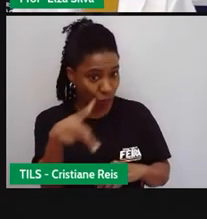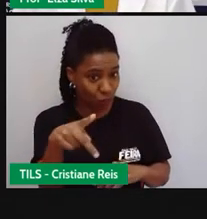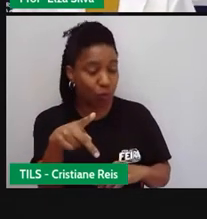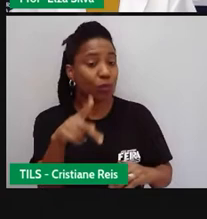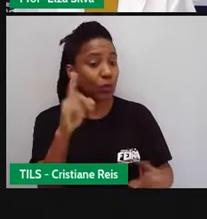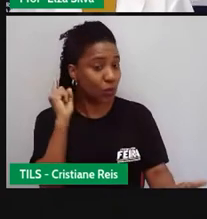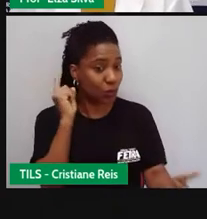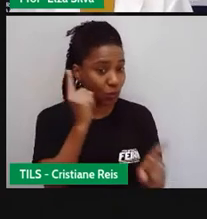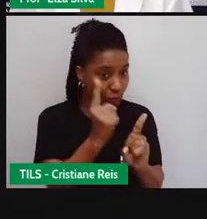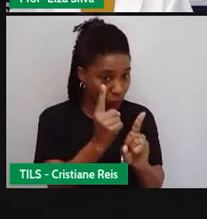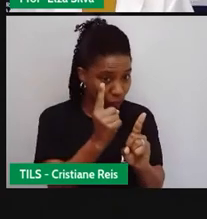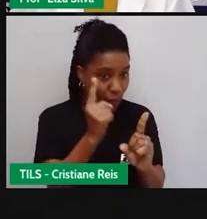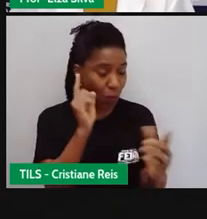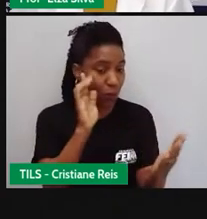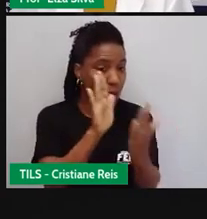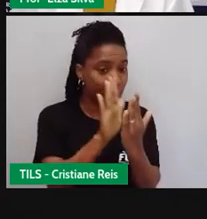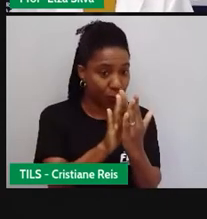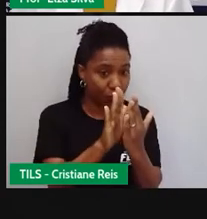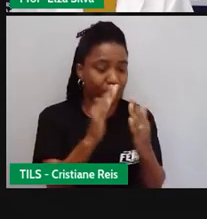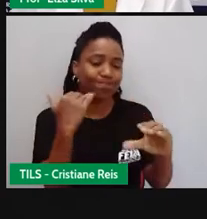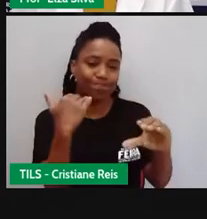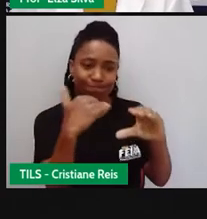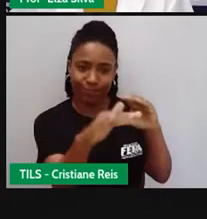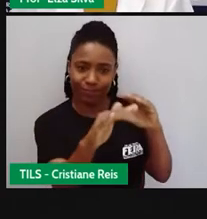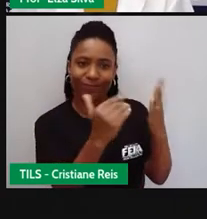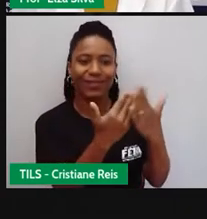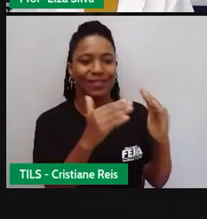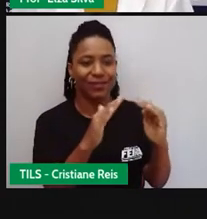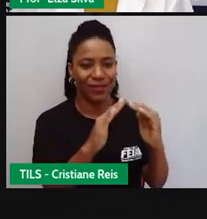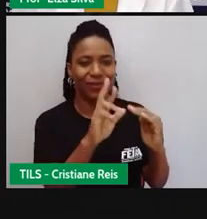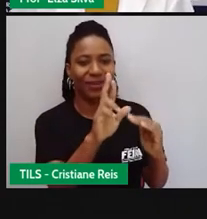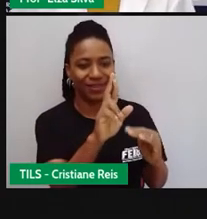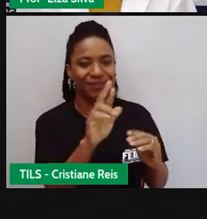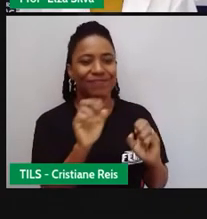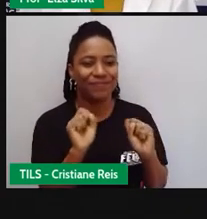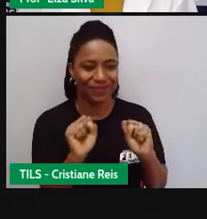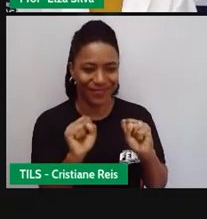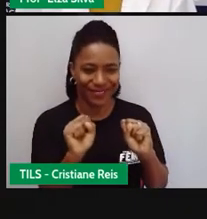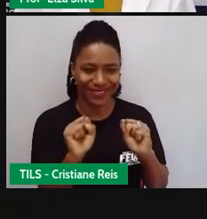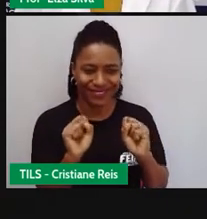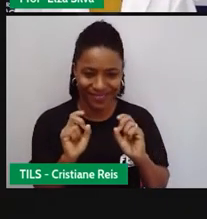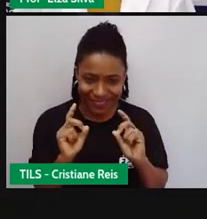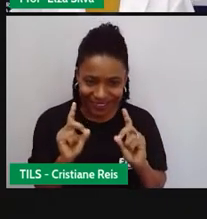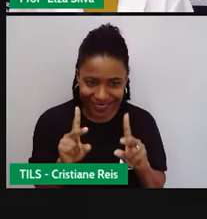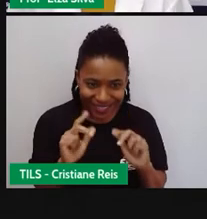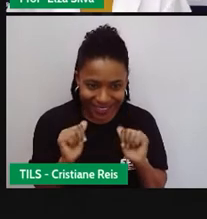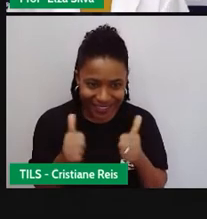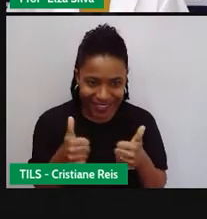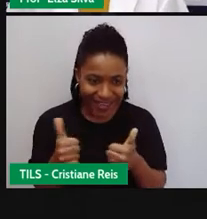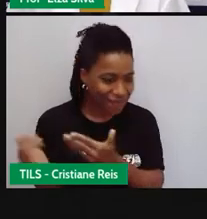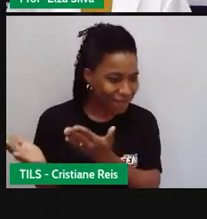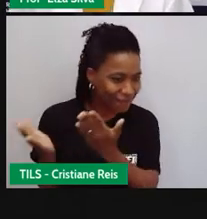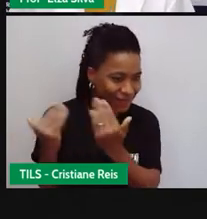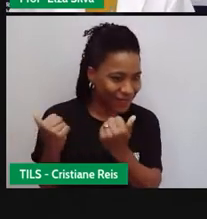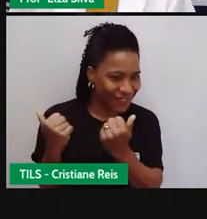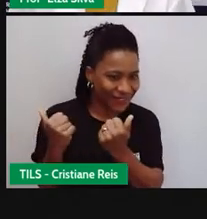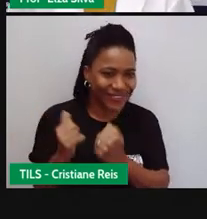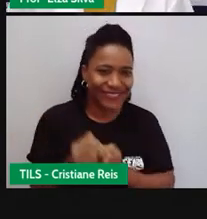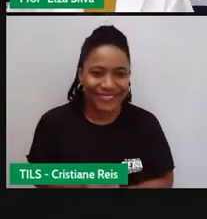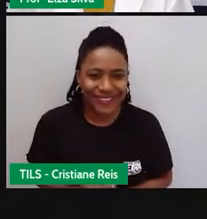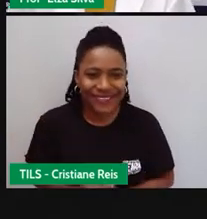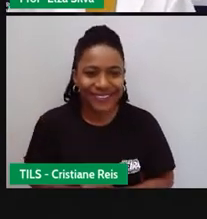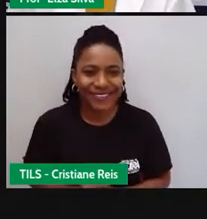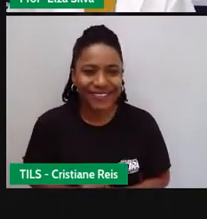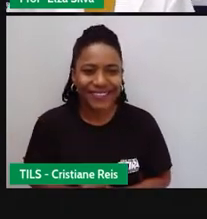com seu professor ou sua professora da escola. Ok? Let's go, students! vamos